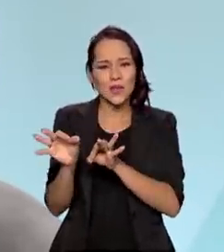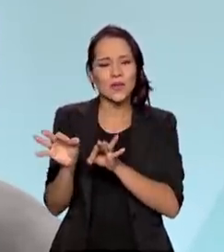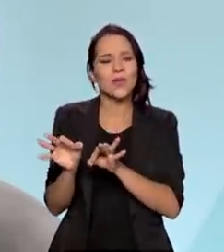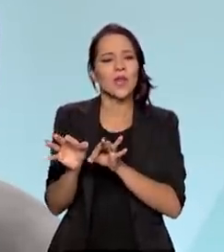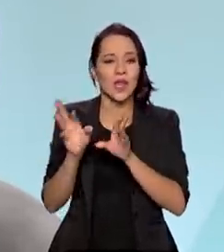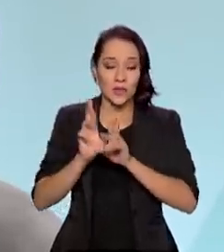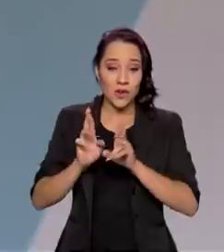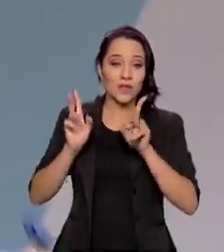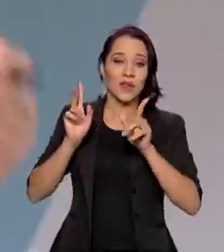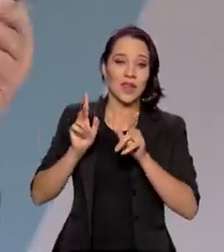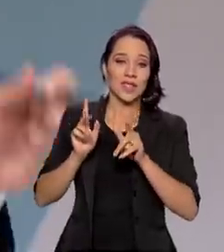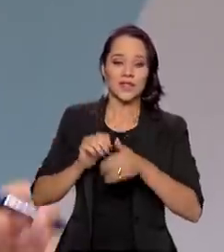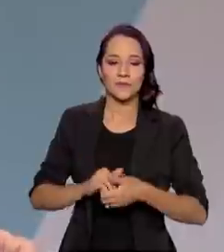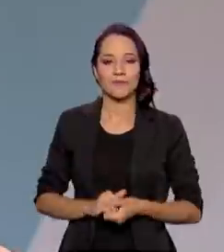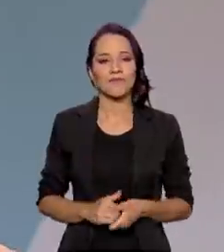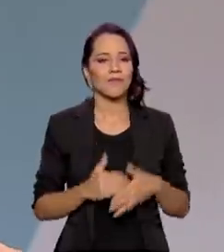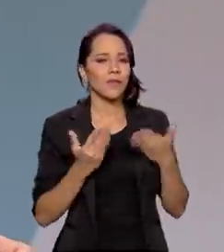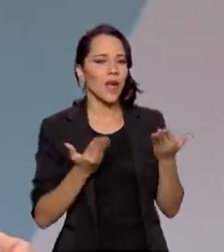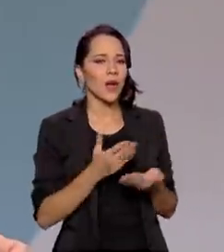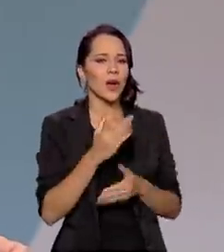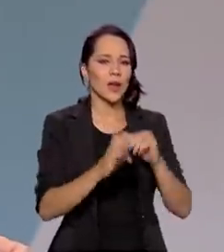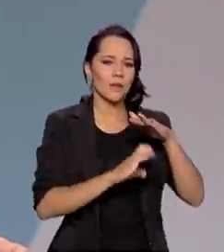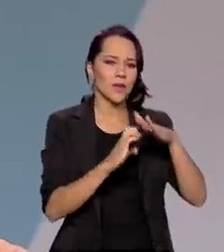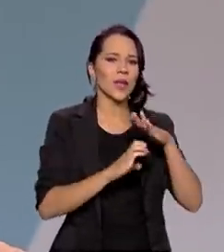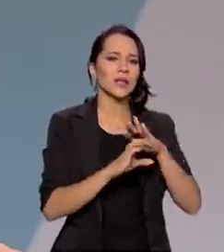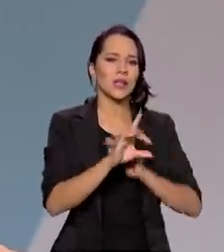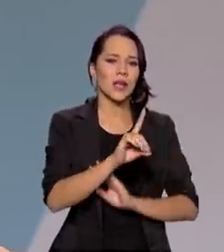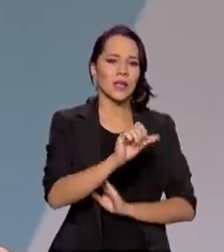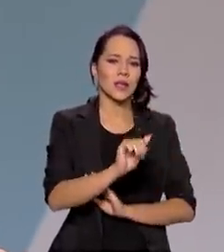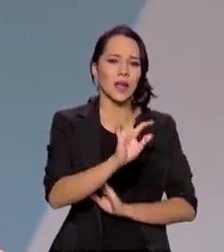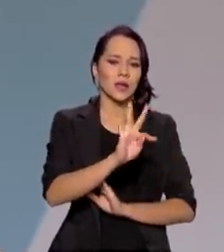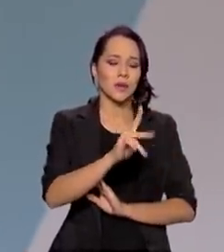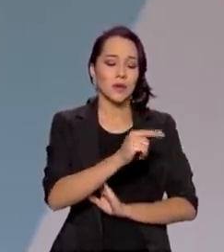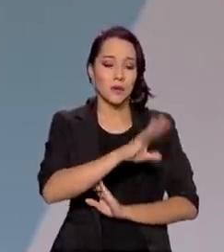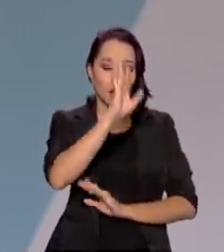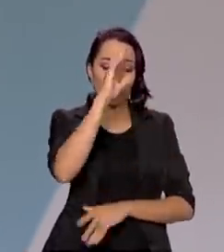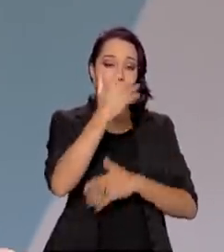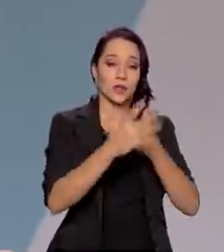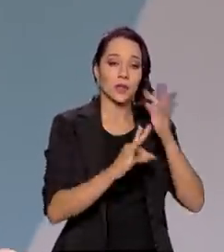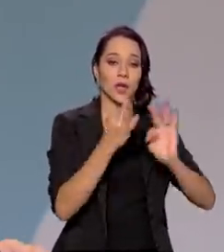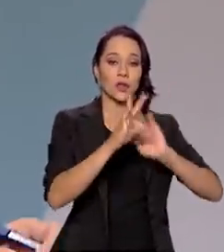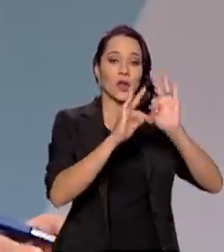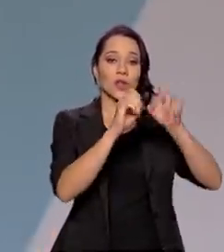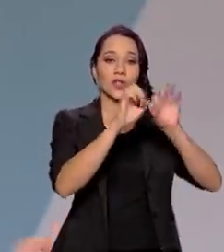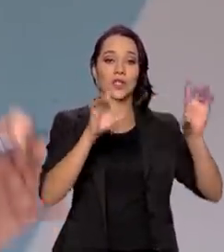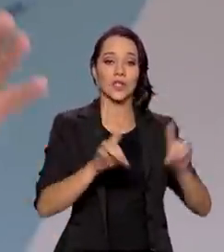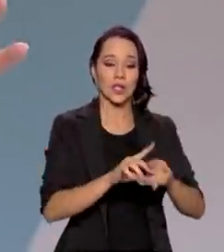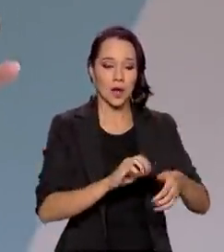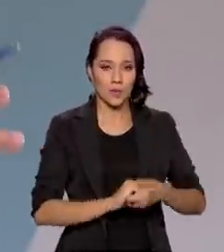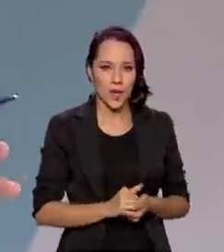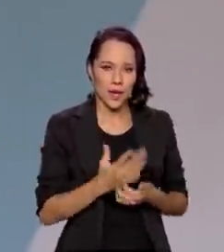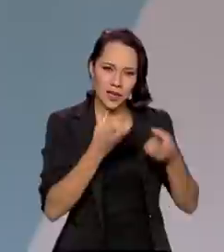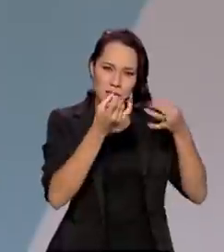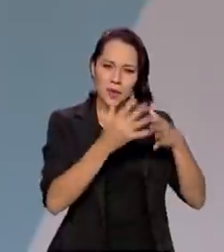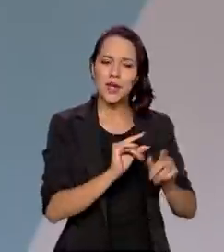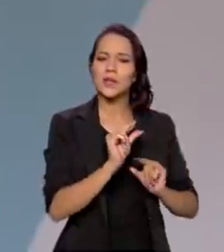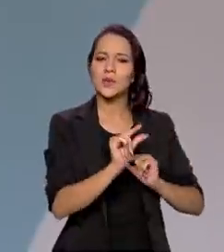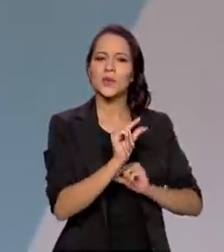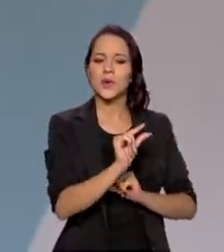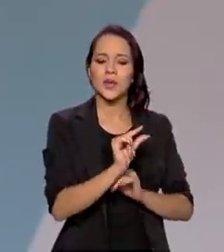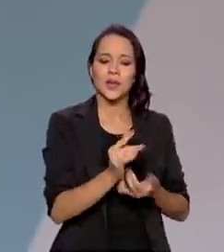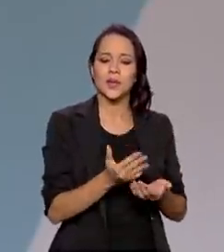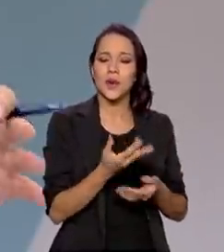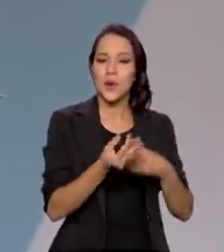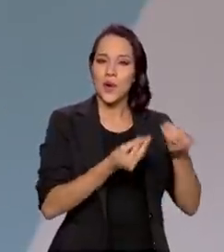diferente do que deveria ser. Agora, a Dataprev também desenvolve soluções tecnológicas digitais. Queria que o senhor falasse um pouquinho